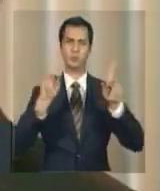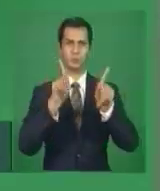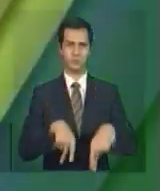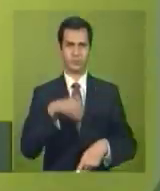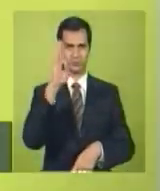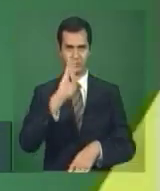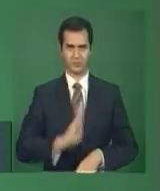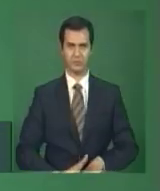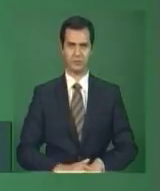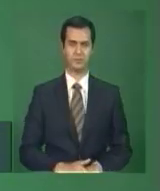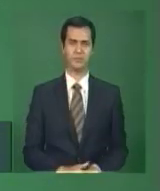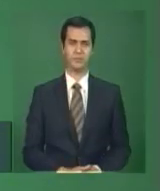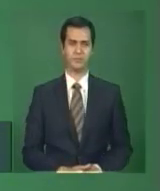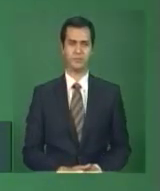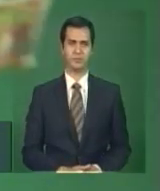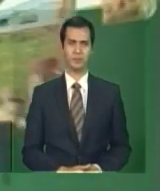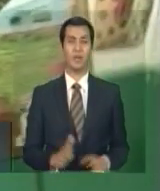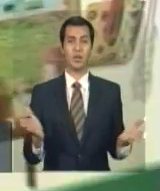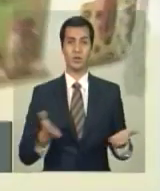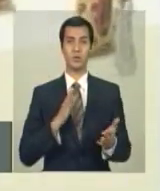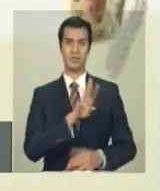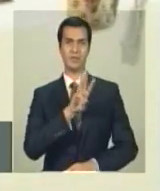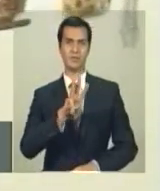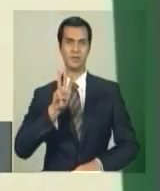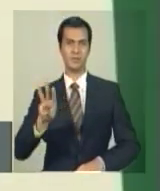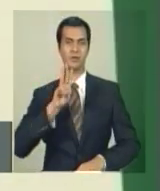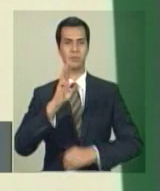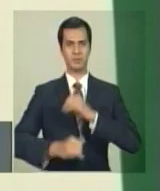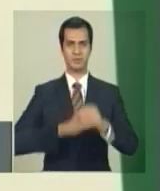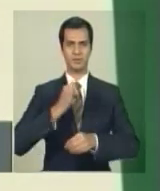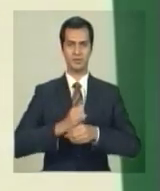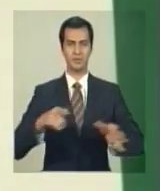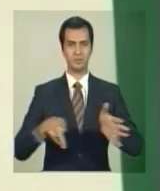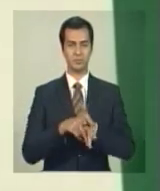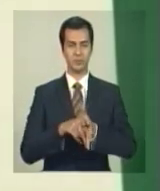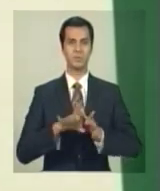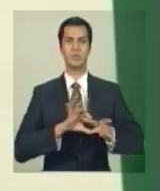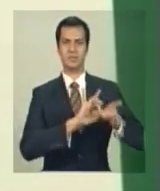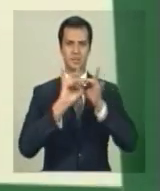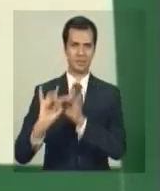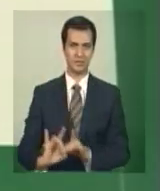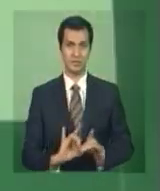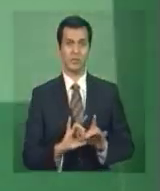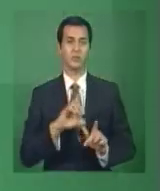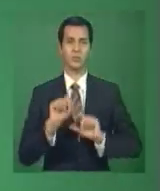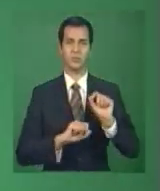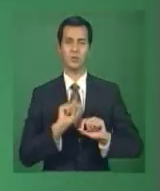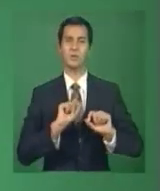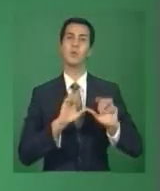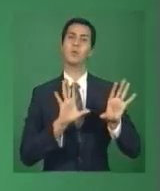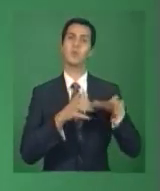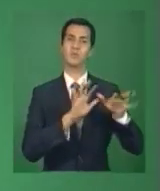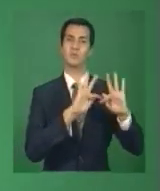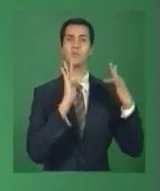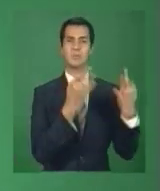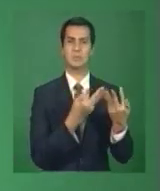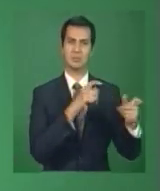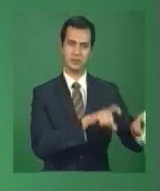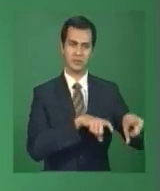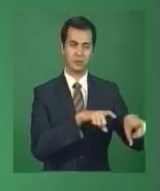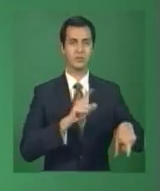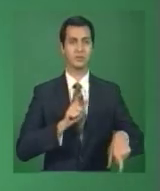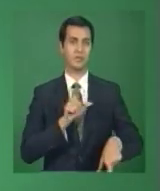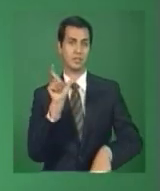brasileira. Com o Portal da Rede, os empreendimentos familiares também terão acesso à agilidade do